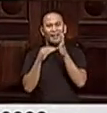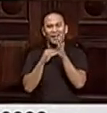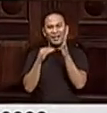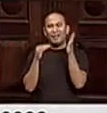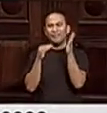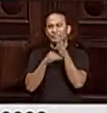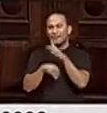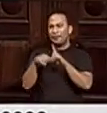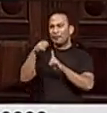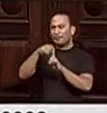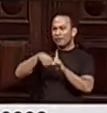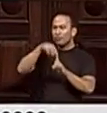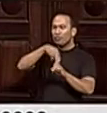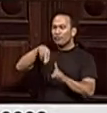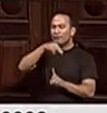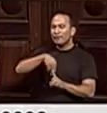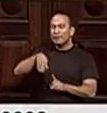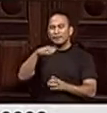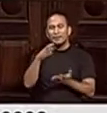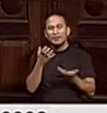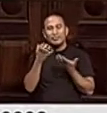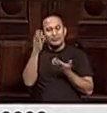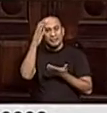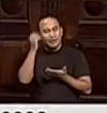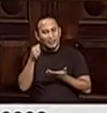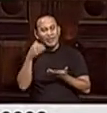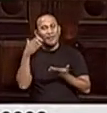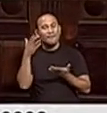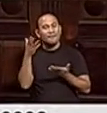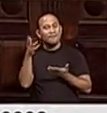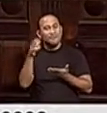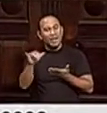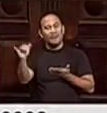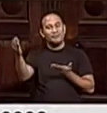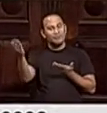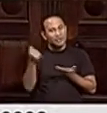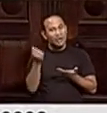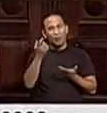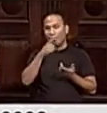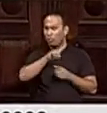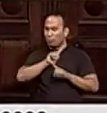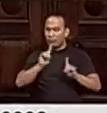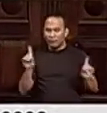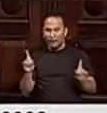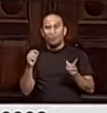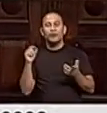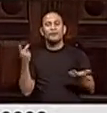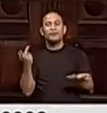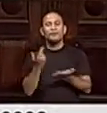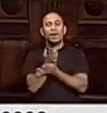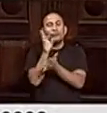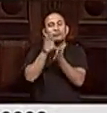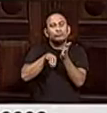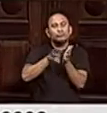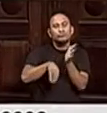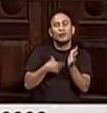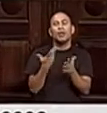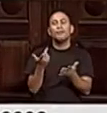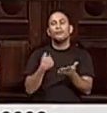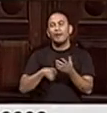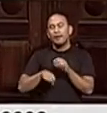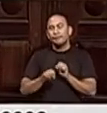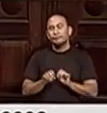deputados, e nós queremos saber, os recursos vão chegar ou não vão chegar? Vai dar para pagar o quê? O que vai sobrar e vai ser